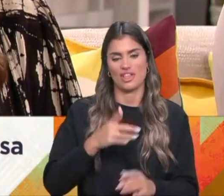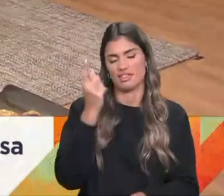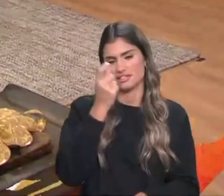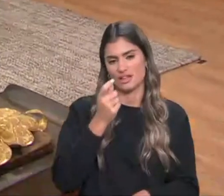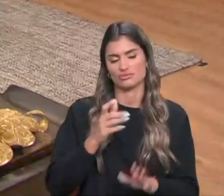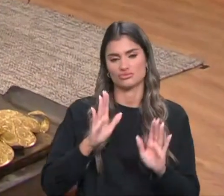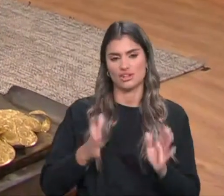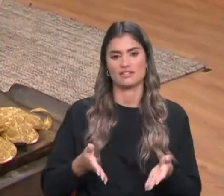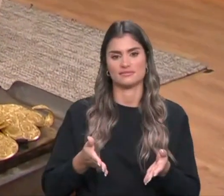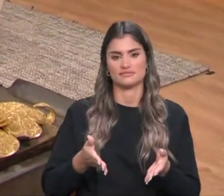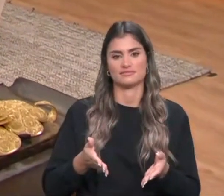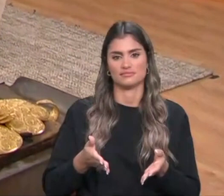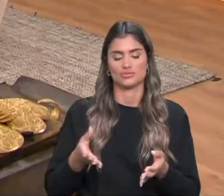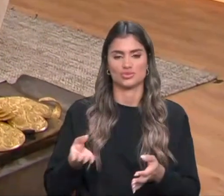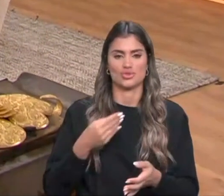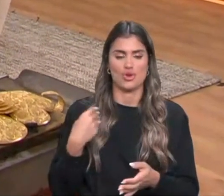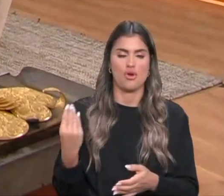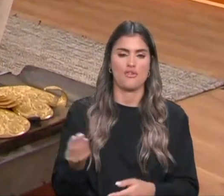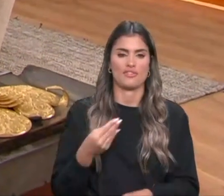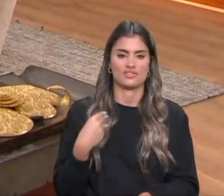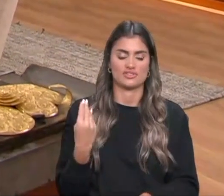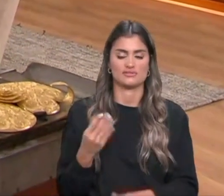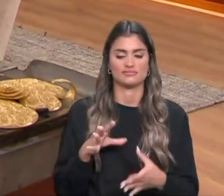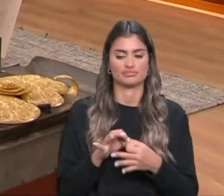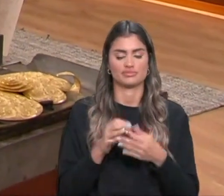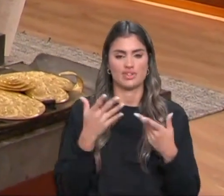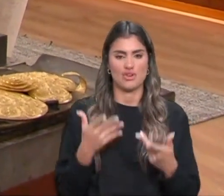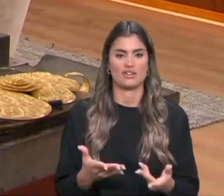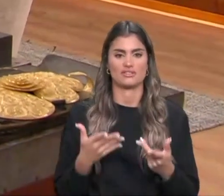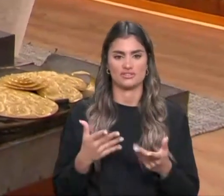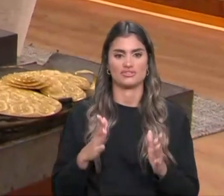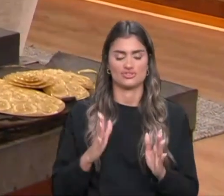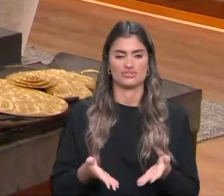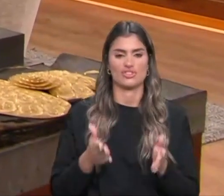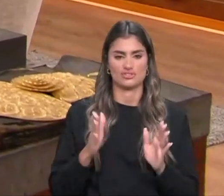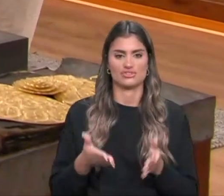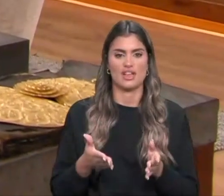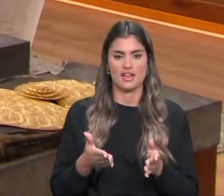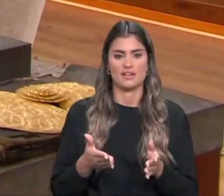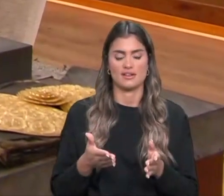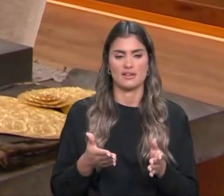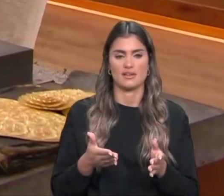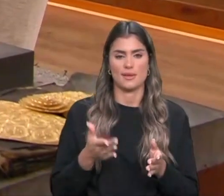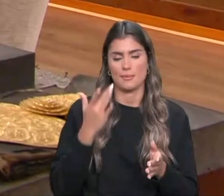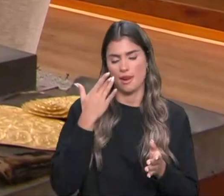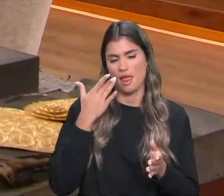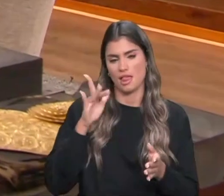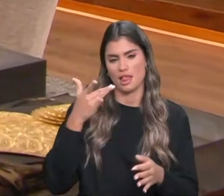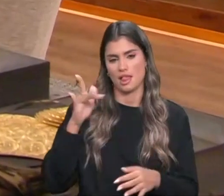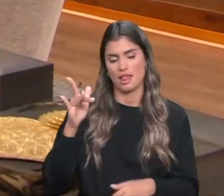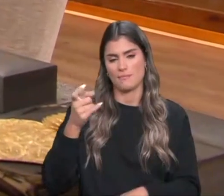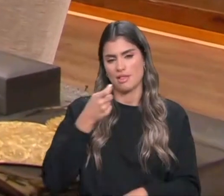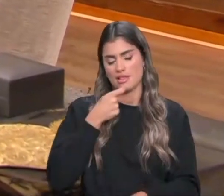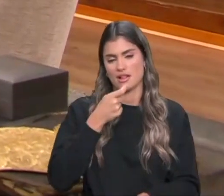jovens, mais contemporâneos. Já aplicamos pedras preciosas e semi-preciosas.